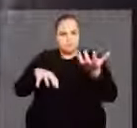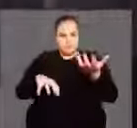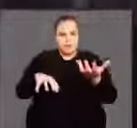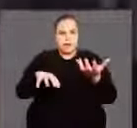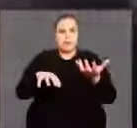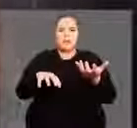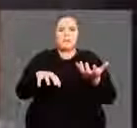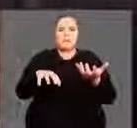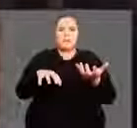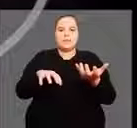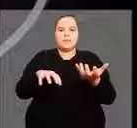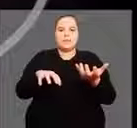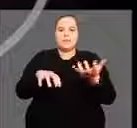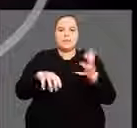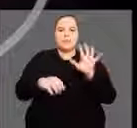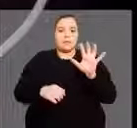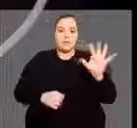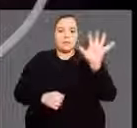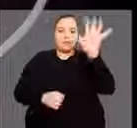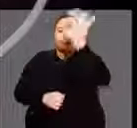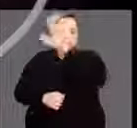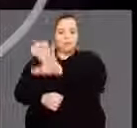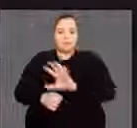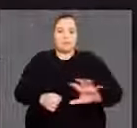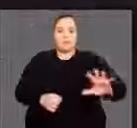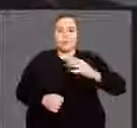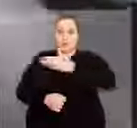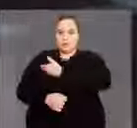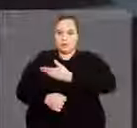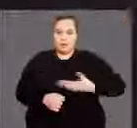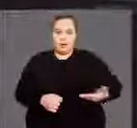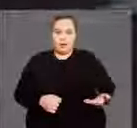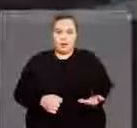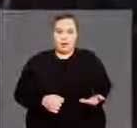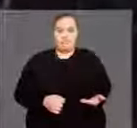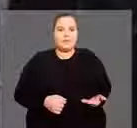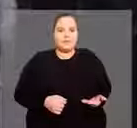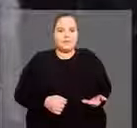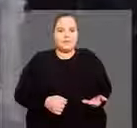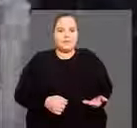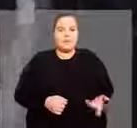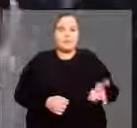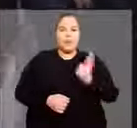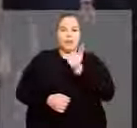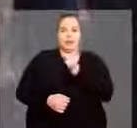congresso nacional, governos estaduais.